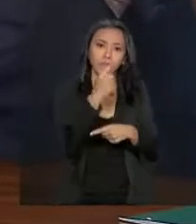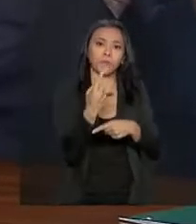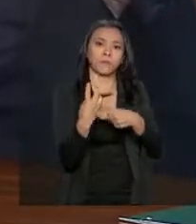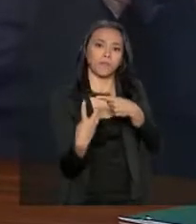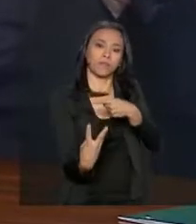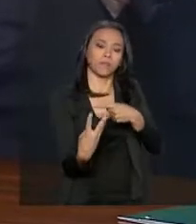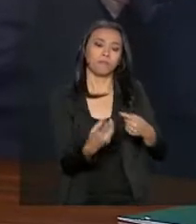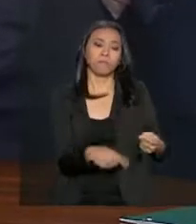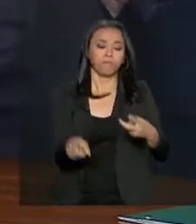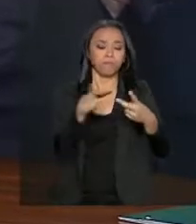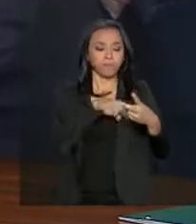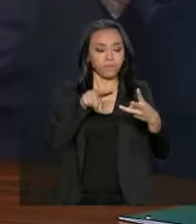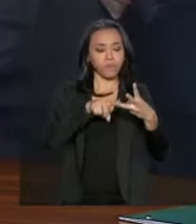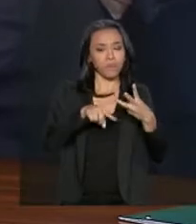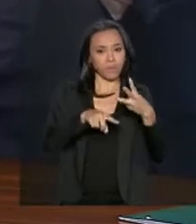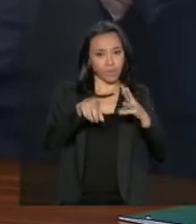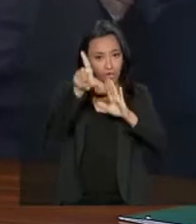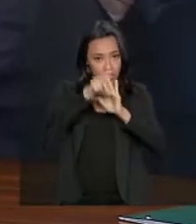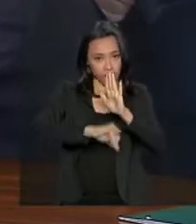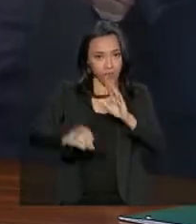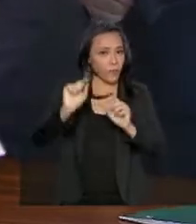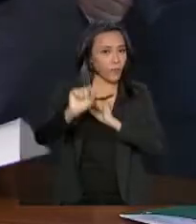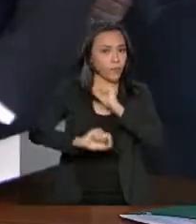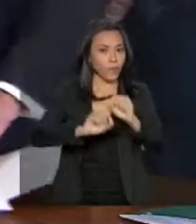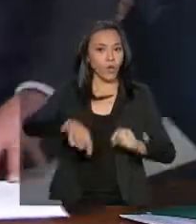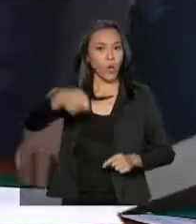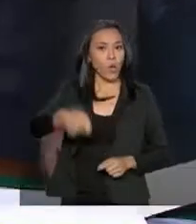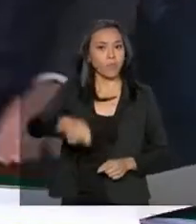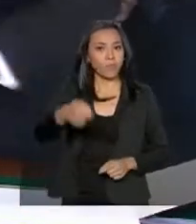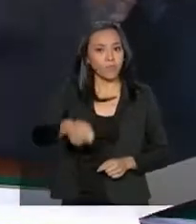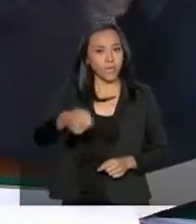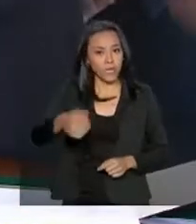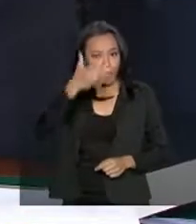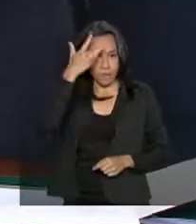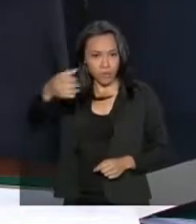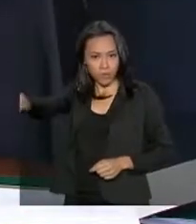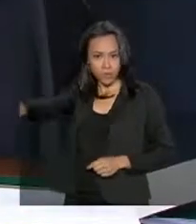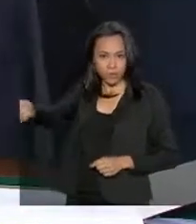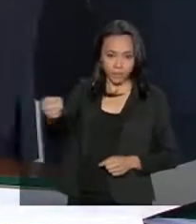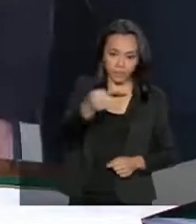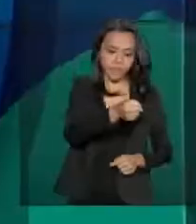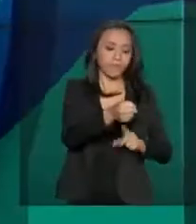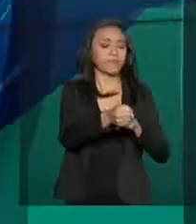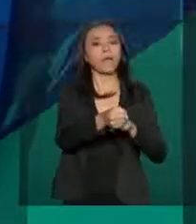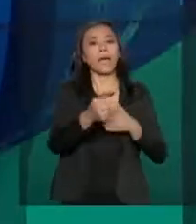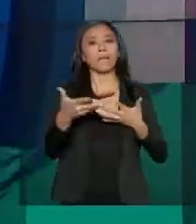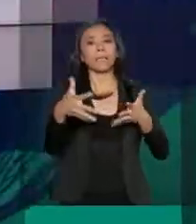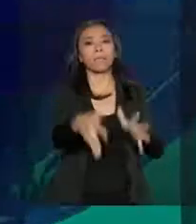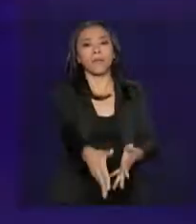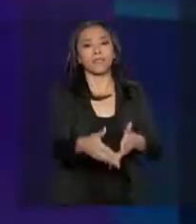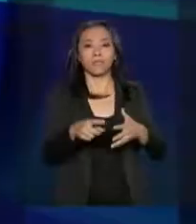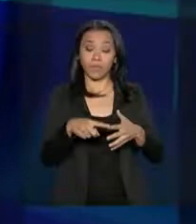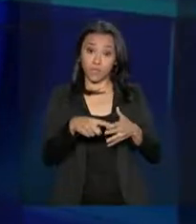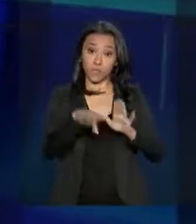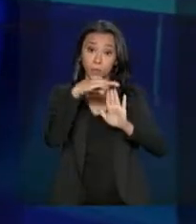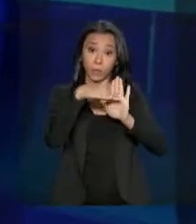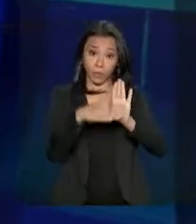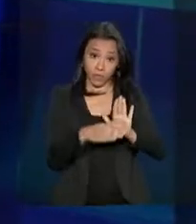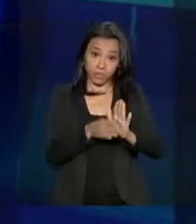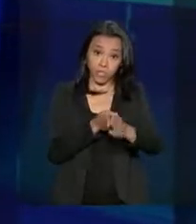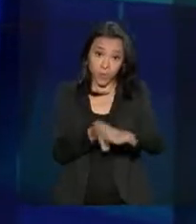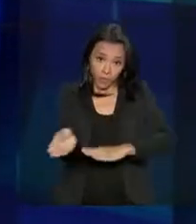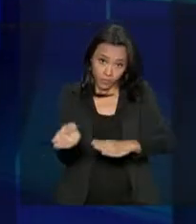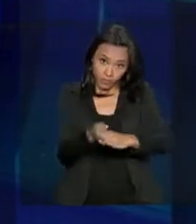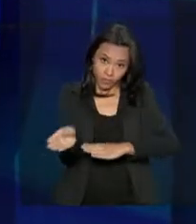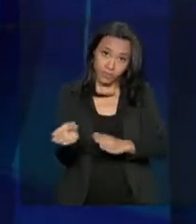A terceira lei, sancionada hoje, obriga o comparecimento do agressor a programas de recuperação e reeducação. O texto